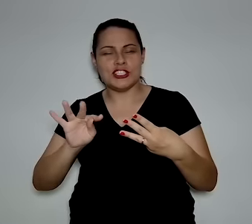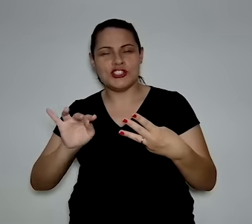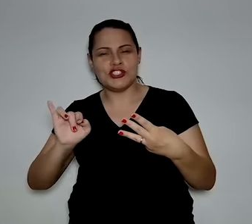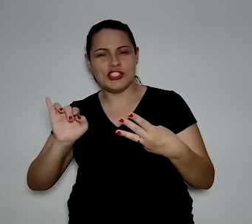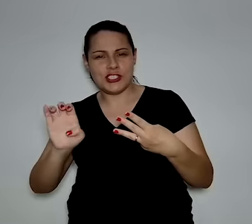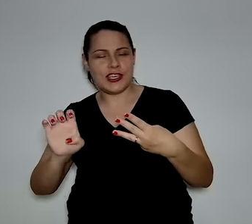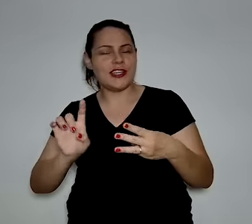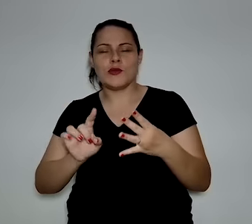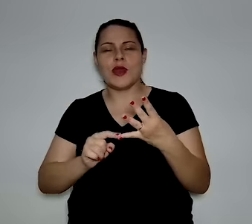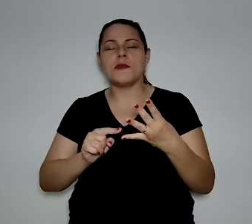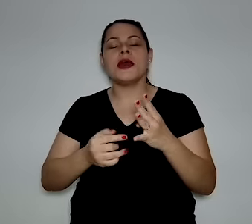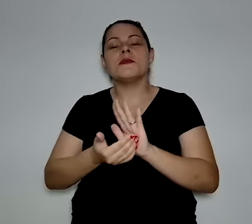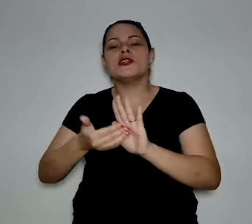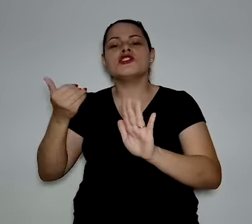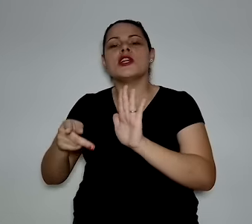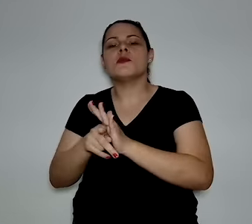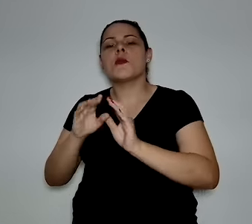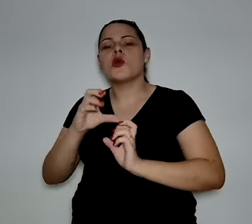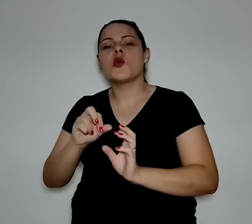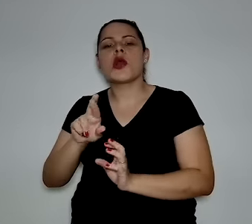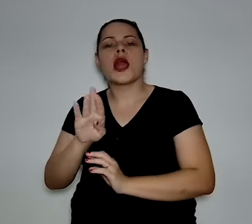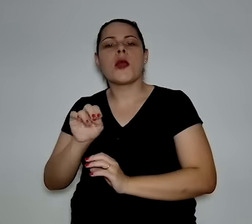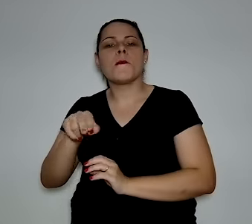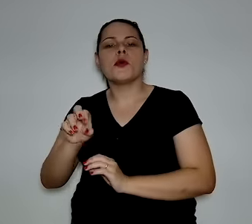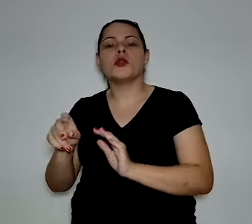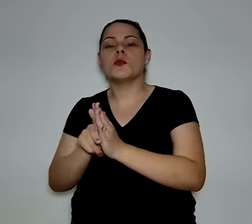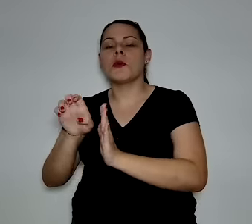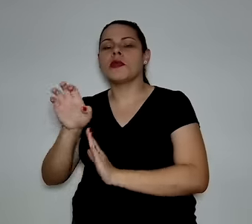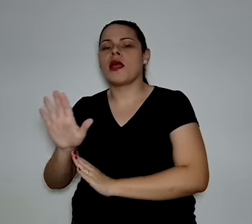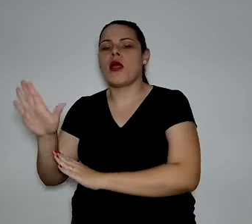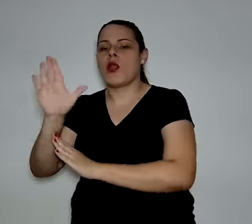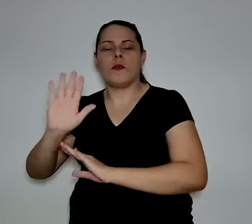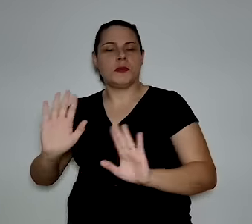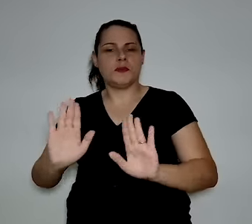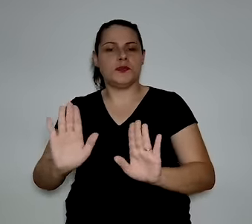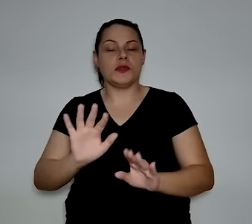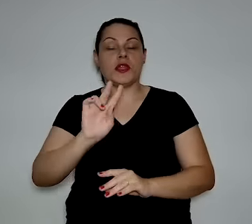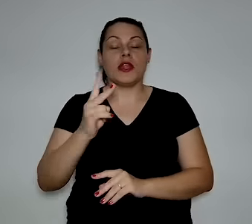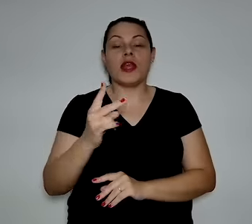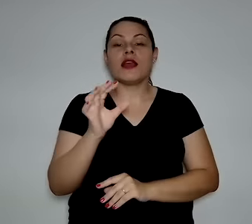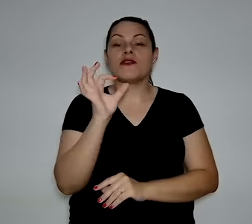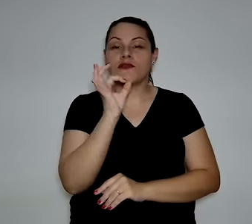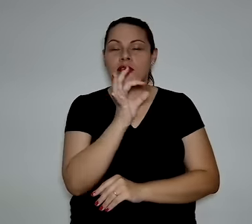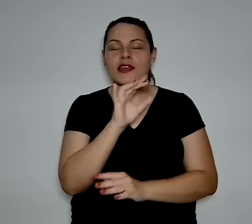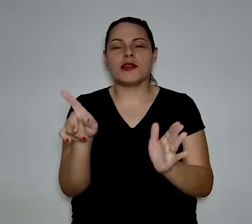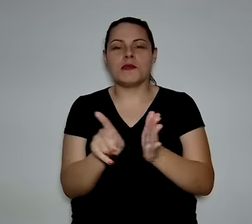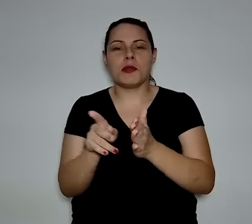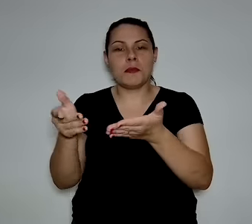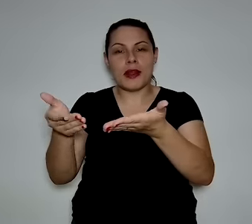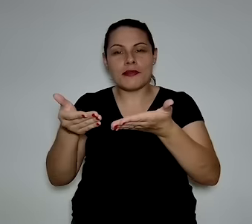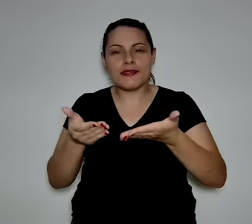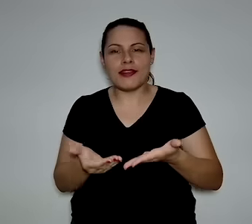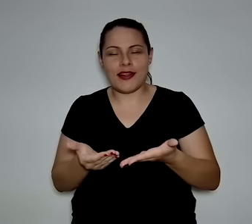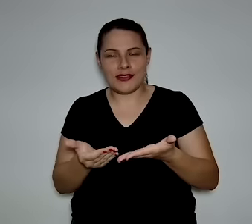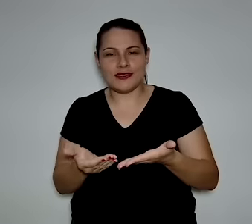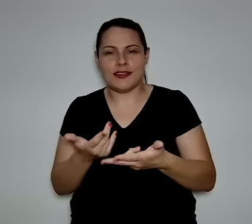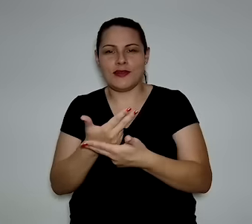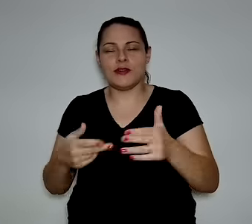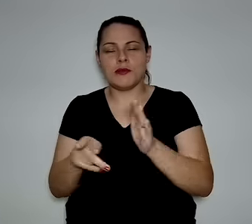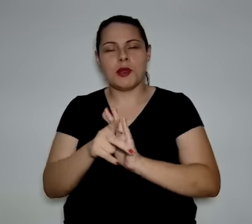o hidrogênio verde não é para descarbonizar a Europa. Não é isso. O hidrogênio verde é para trazer o conteúdo de carbono dos